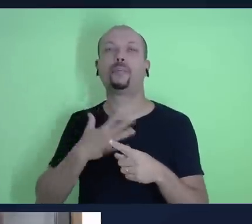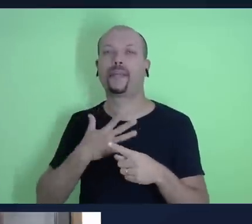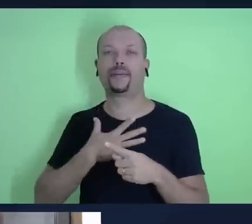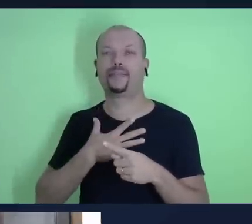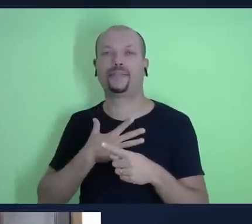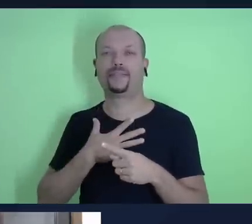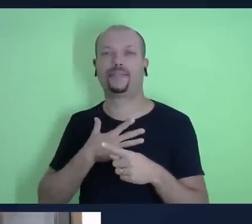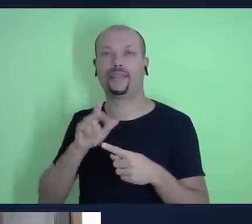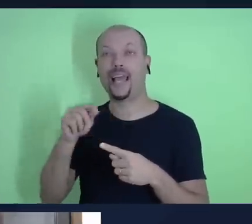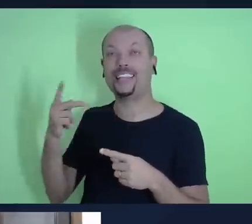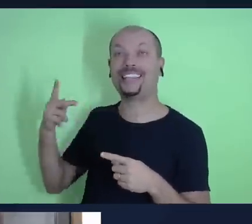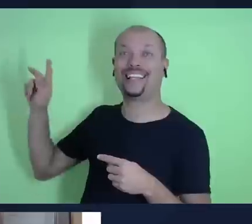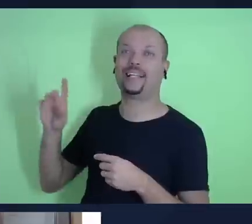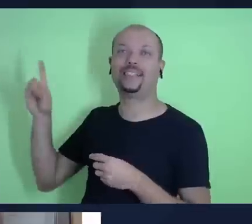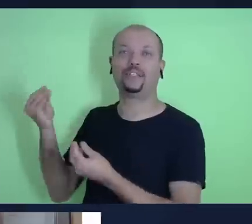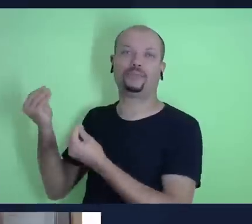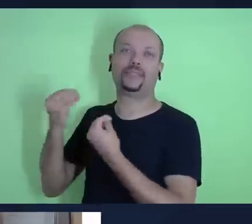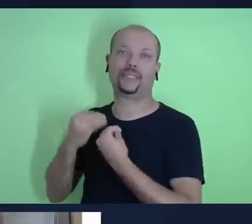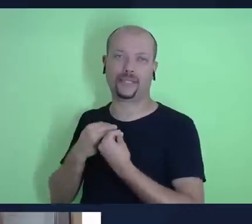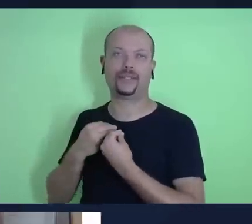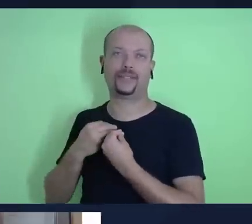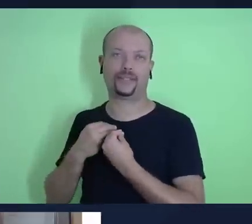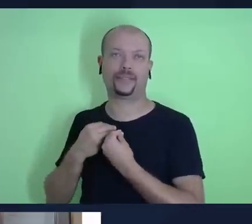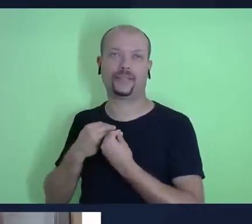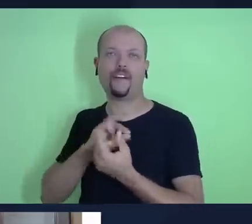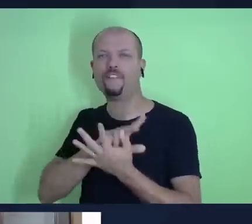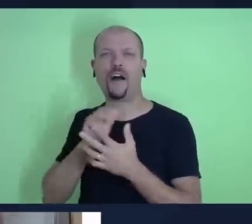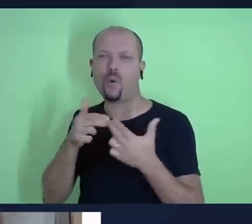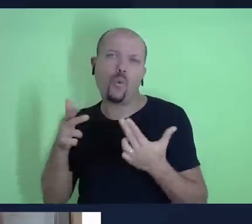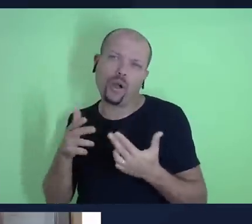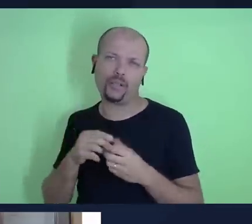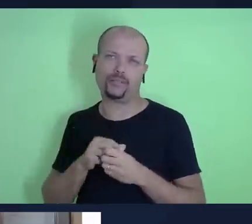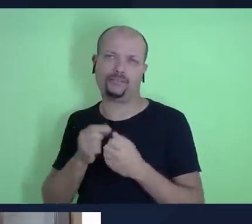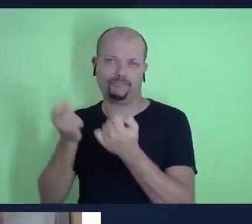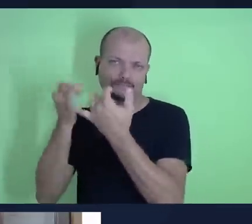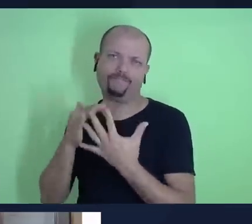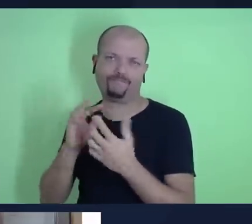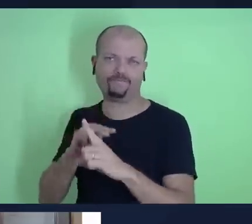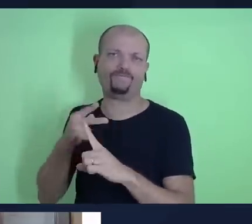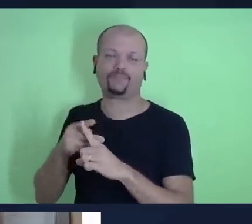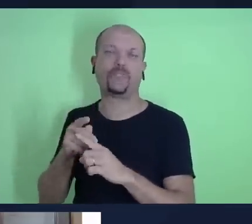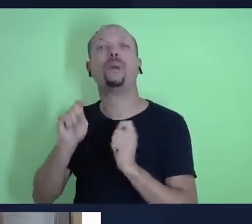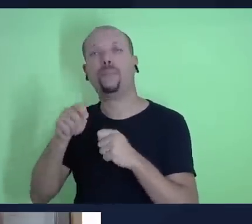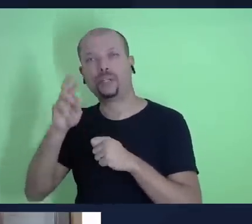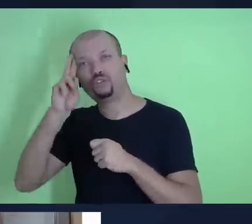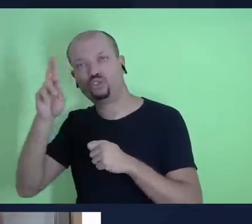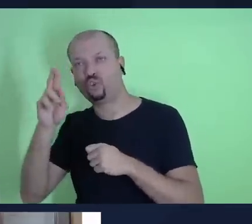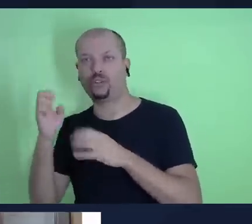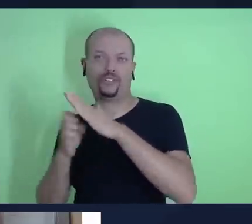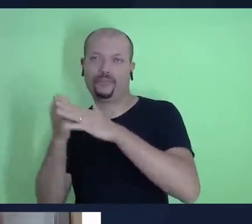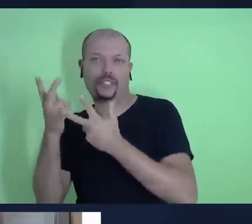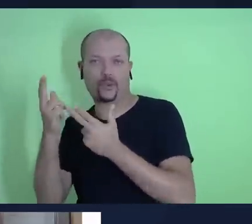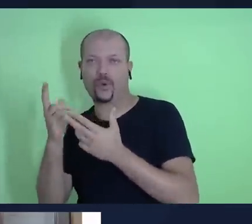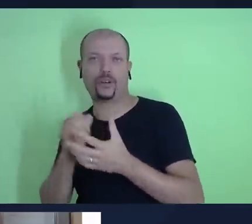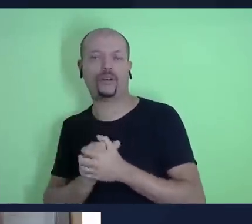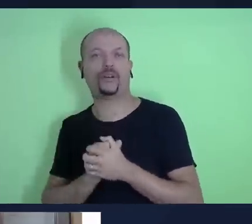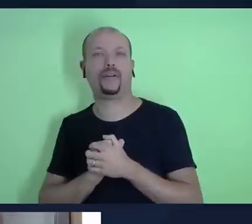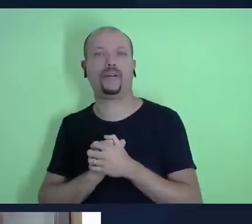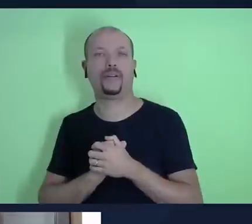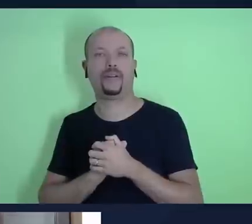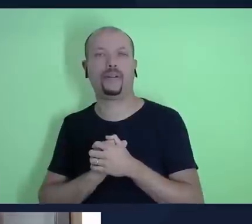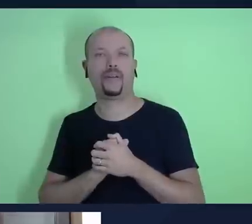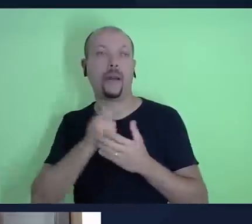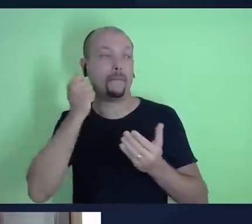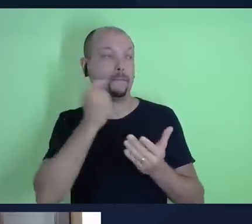Deus me deu uma série de recursos ele poderia como qualquer dono de empresa pagar